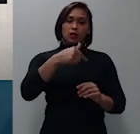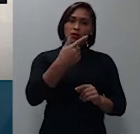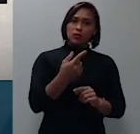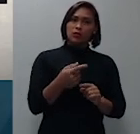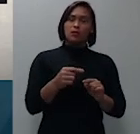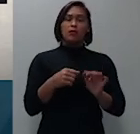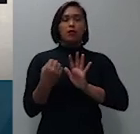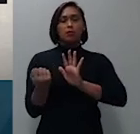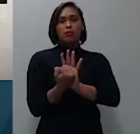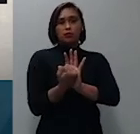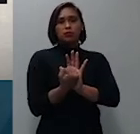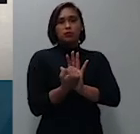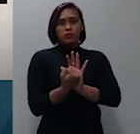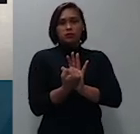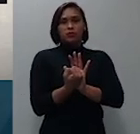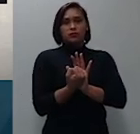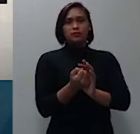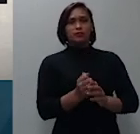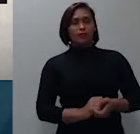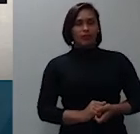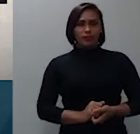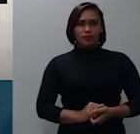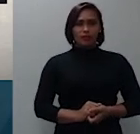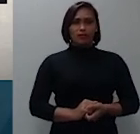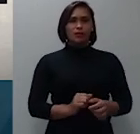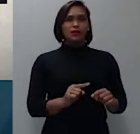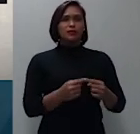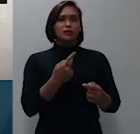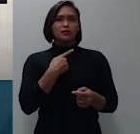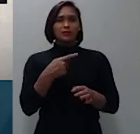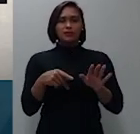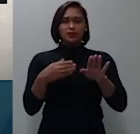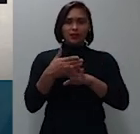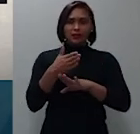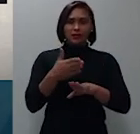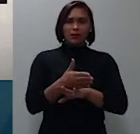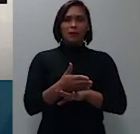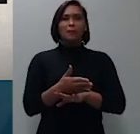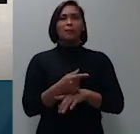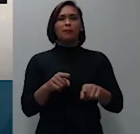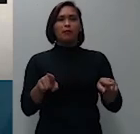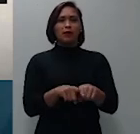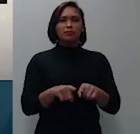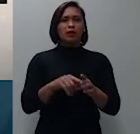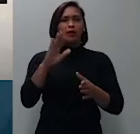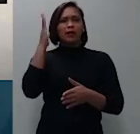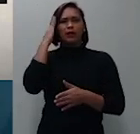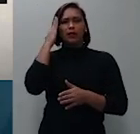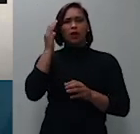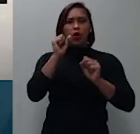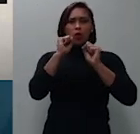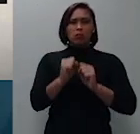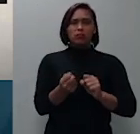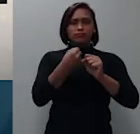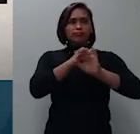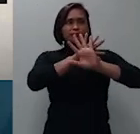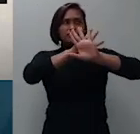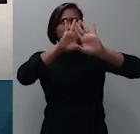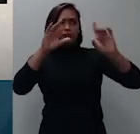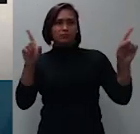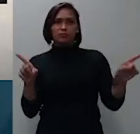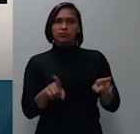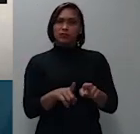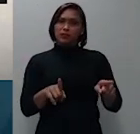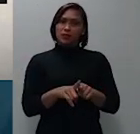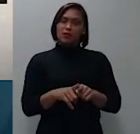nulidade por intermédio da decisão de Folhas considerando os poderes expressos conferidos ao causítico naquela